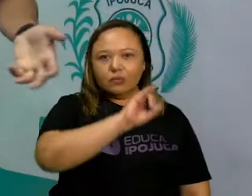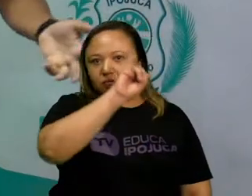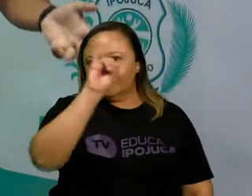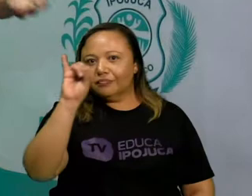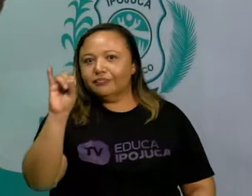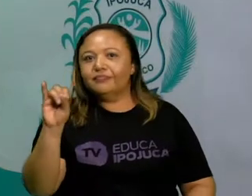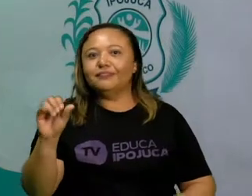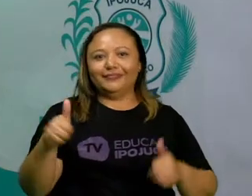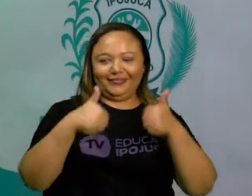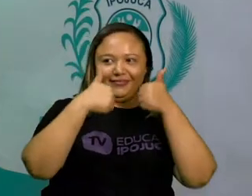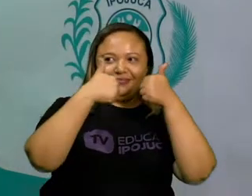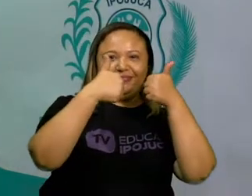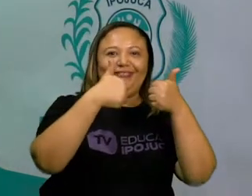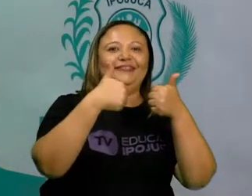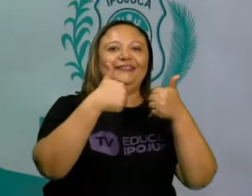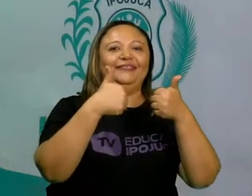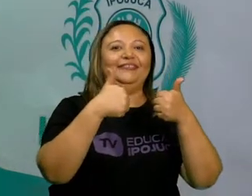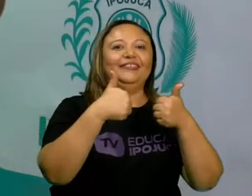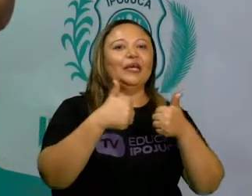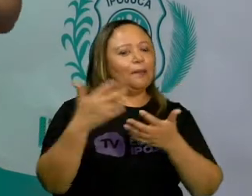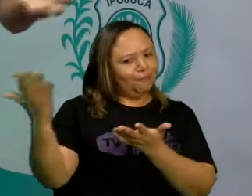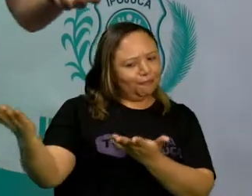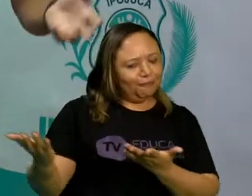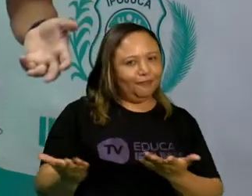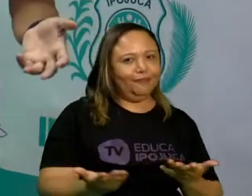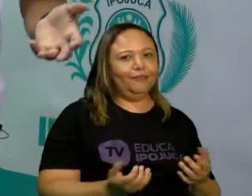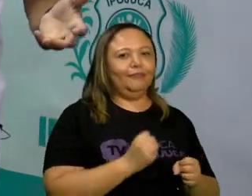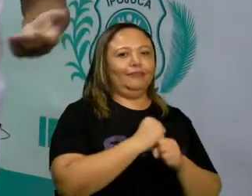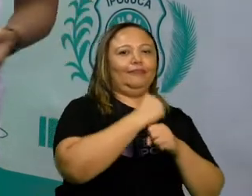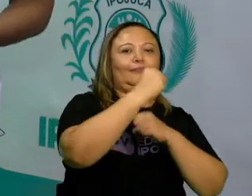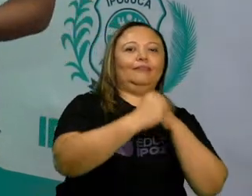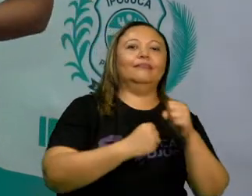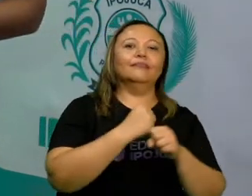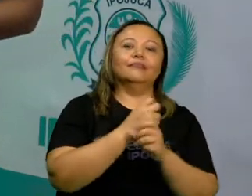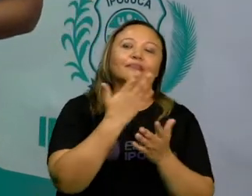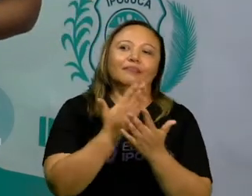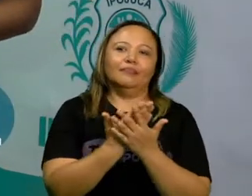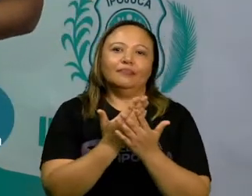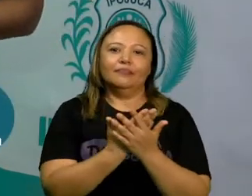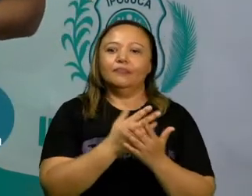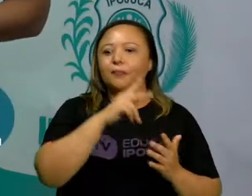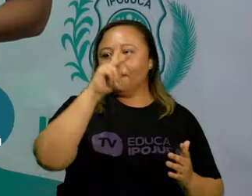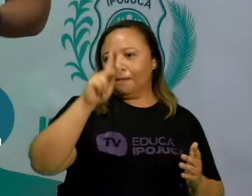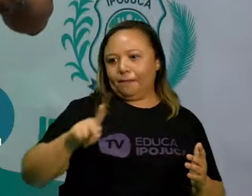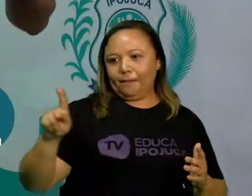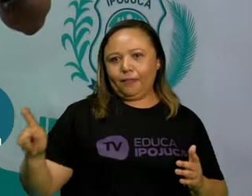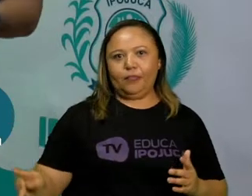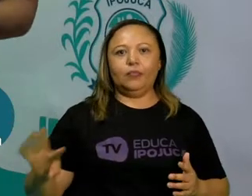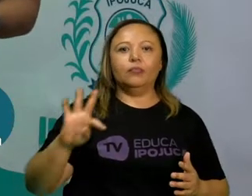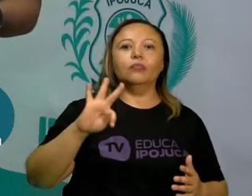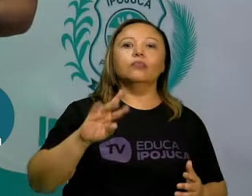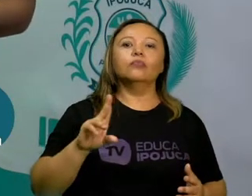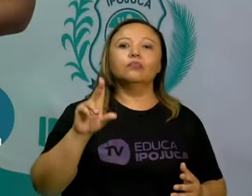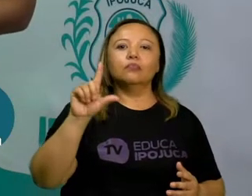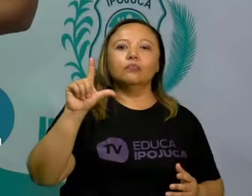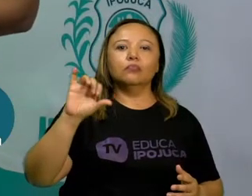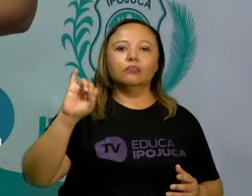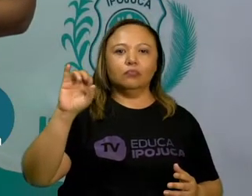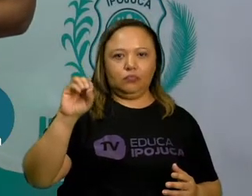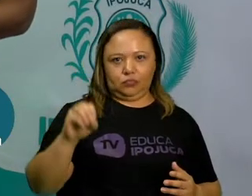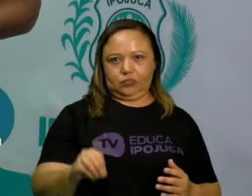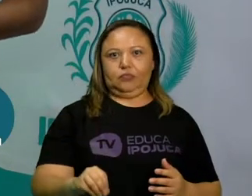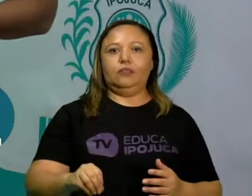Olá pessoal, tudo bom com vocês? Bem-vindos a mais um ano leitivo. Eu sou o professor Túlio, sou professor de educação física